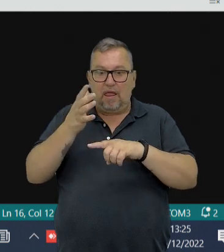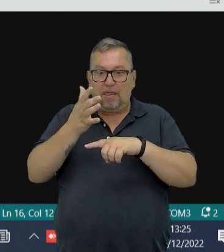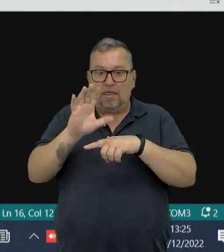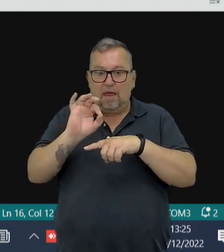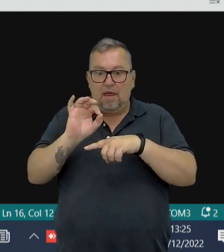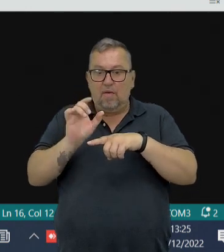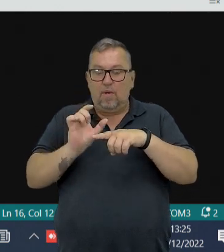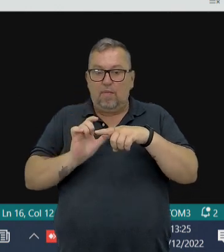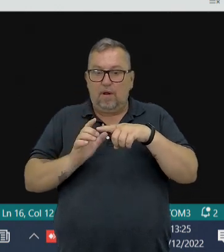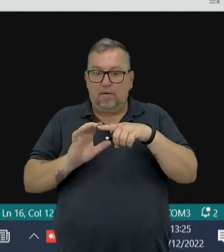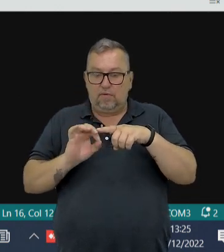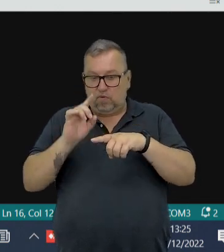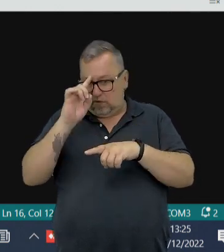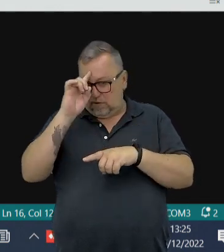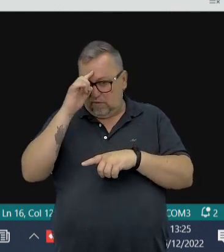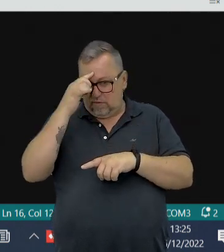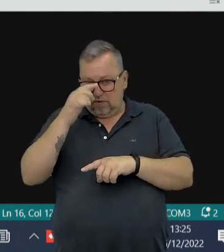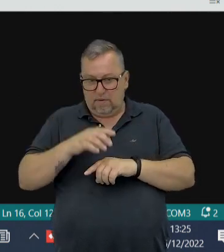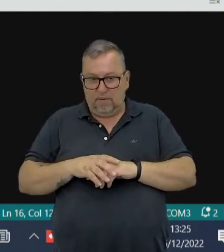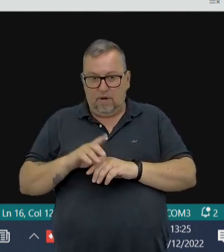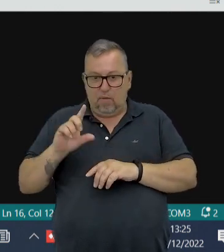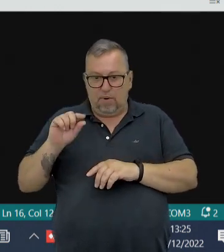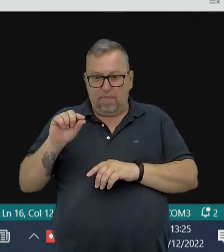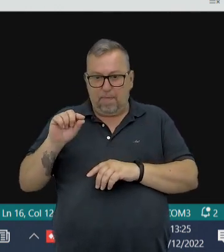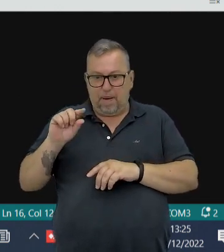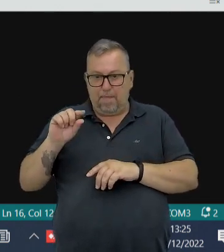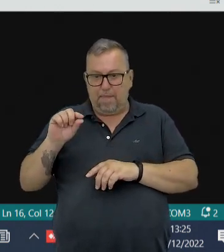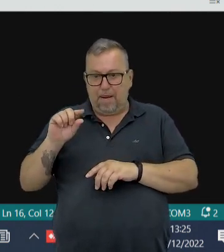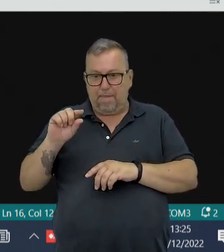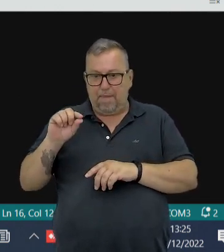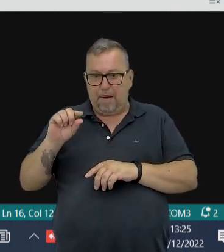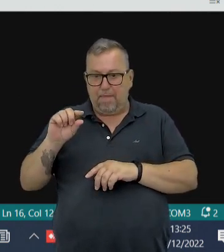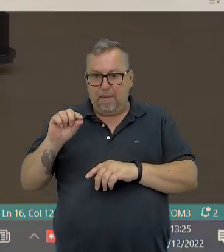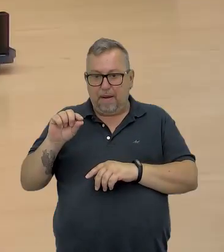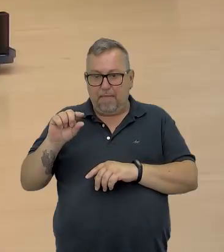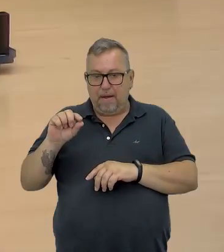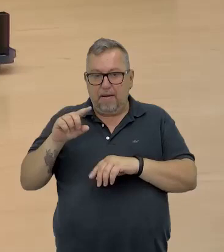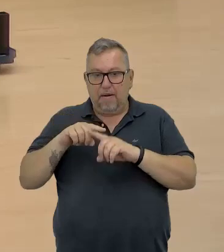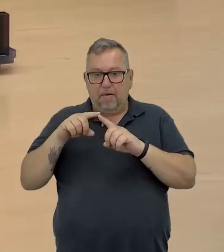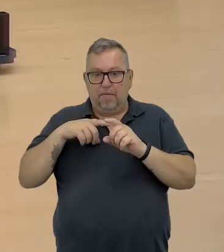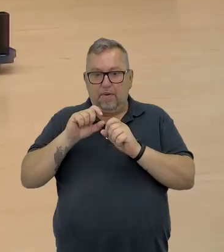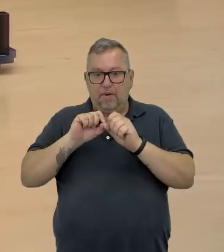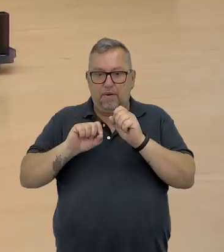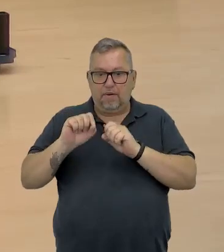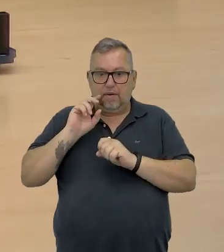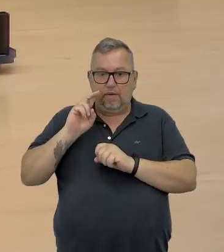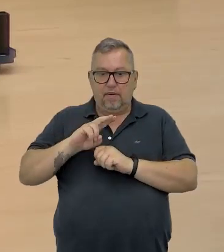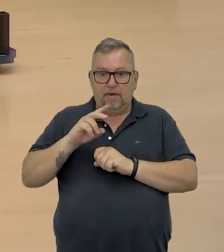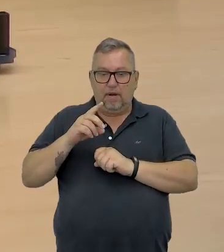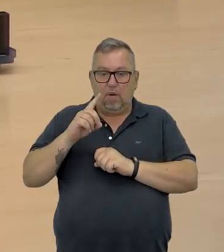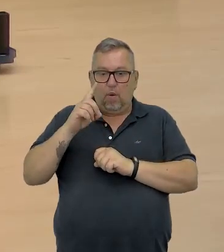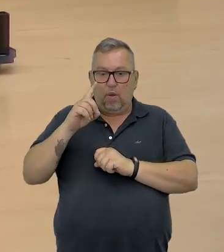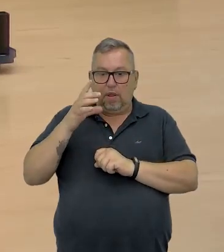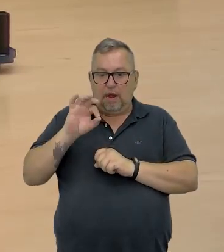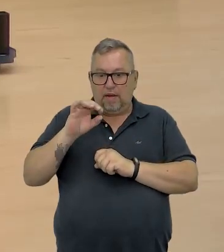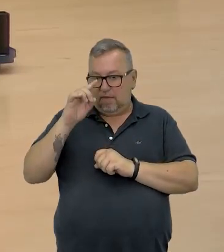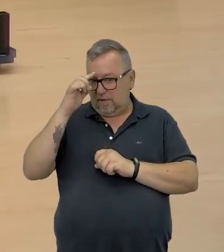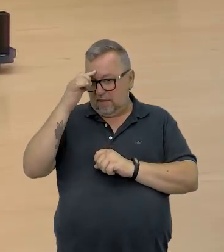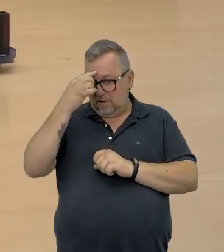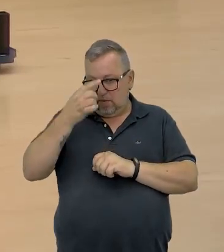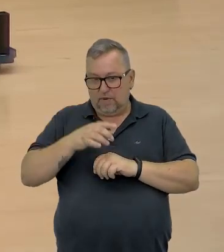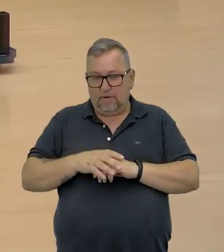de um segundo. Pode ver que o LED está piscando bem rapidinho, né? Porque ele está piscando em um décimo de segundo.